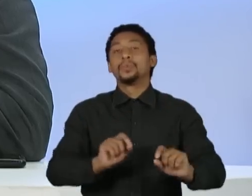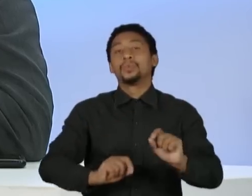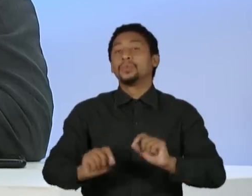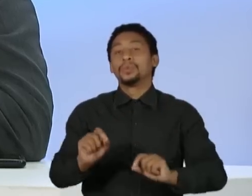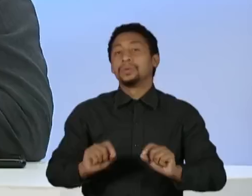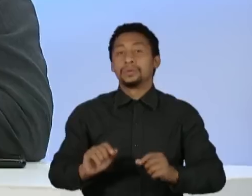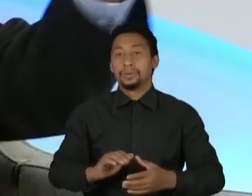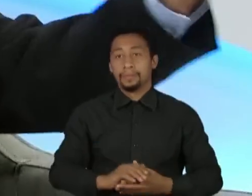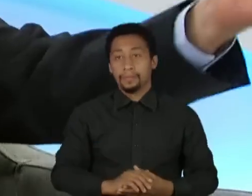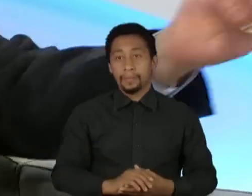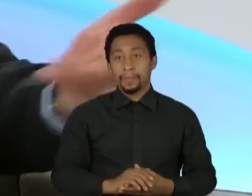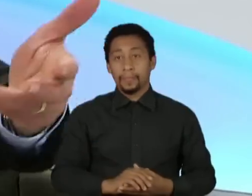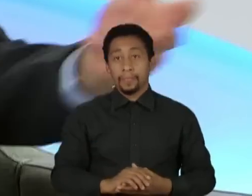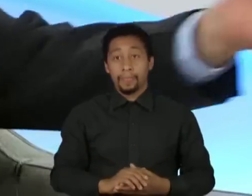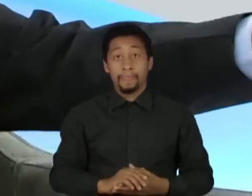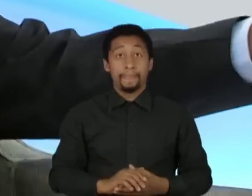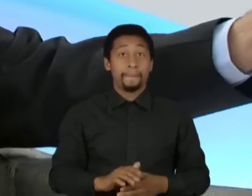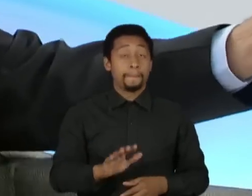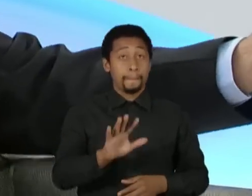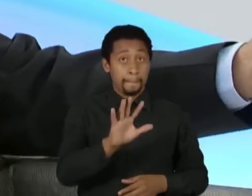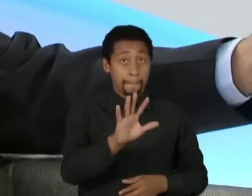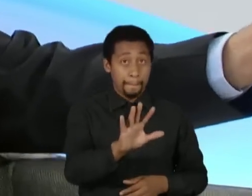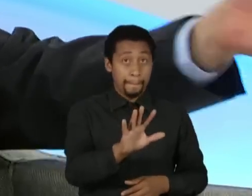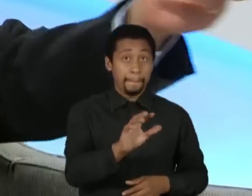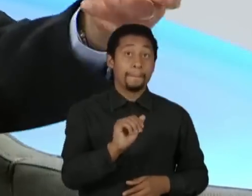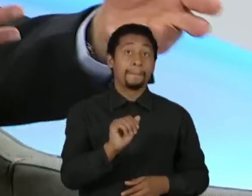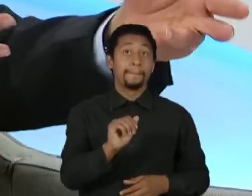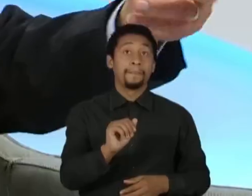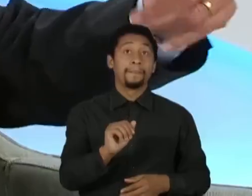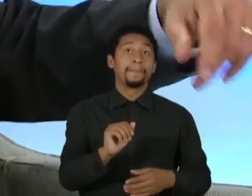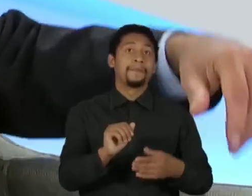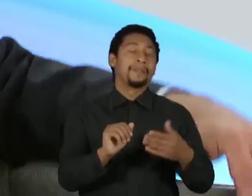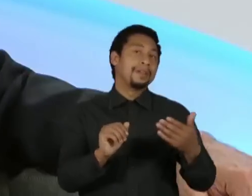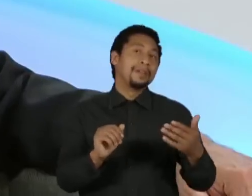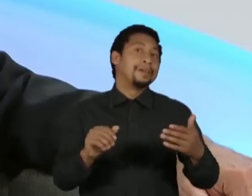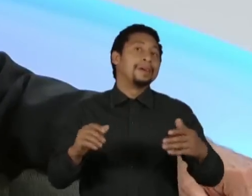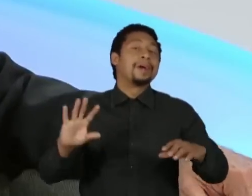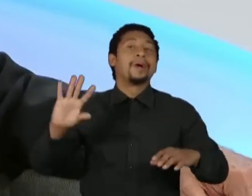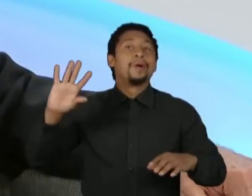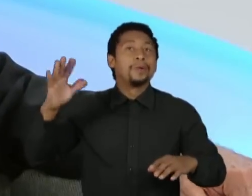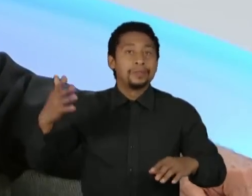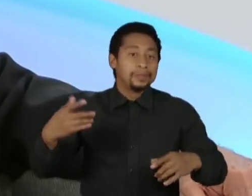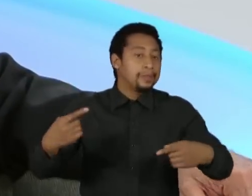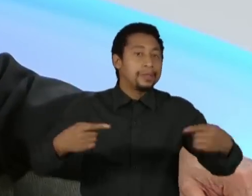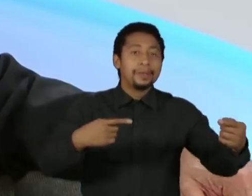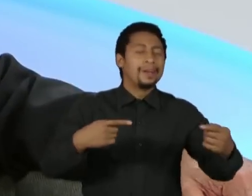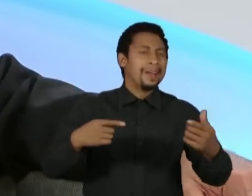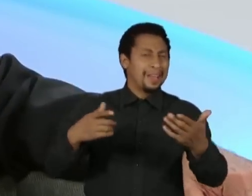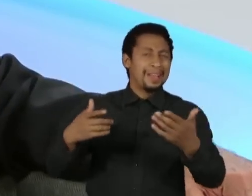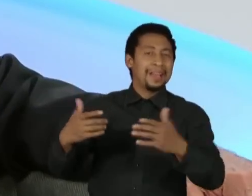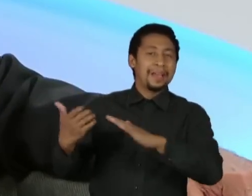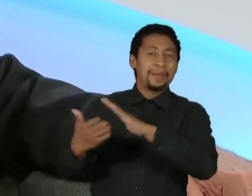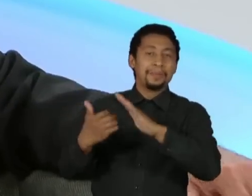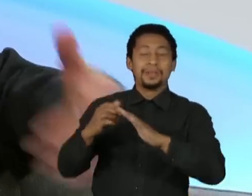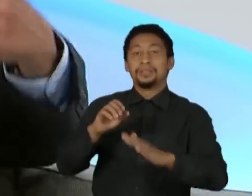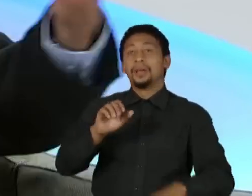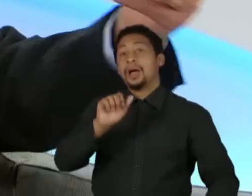Estados Unidos. Sim. Veja o que nós tivemos em relação a essa empresa, Álvares e Marçal.